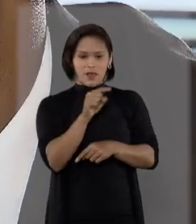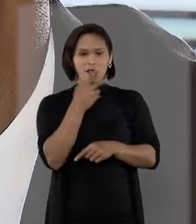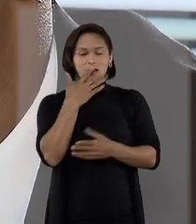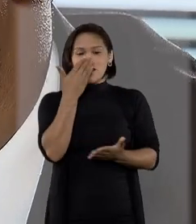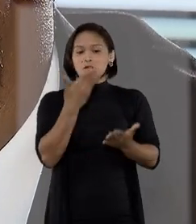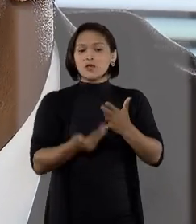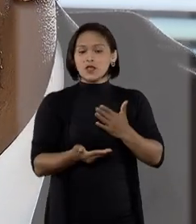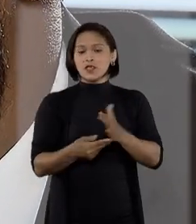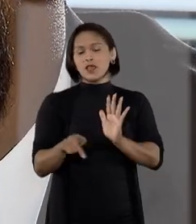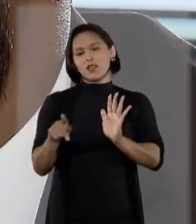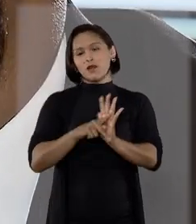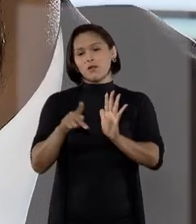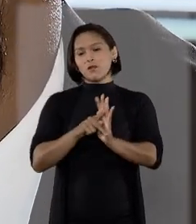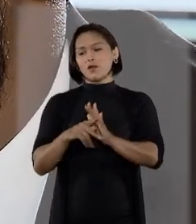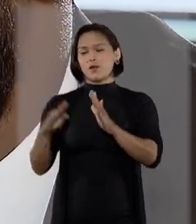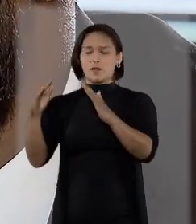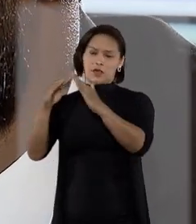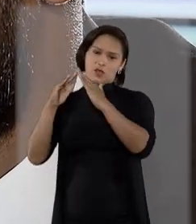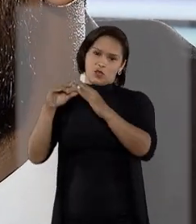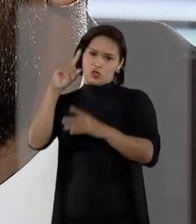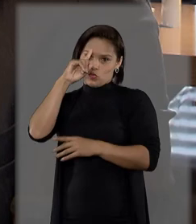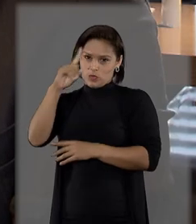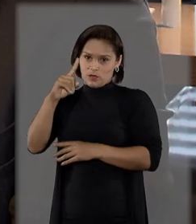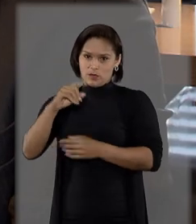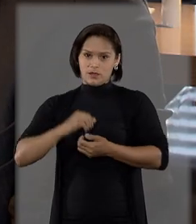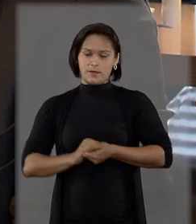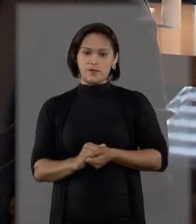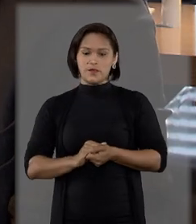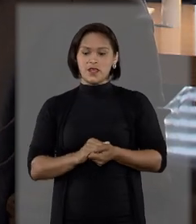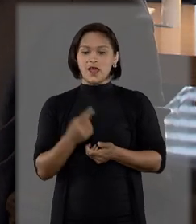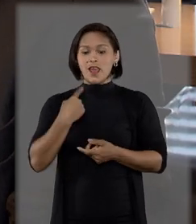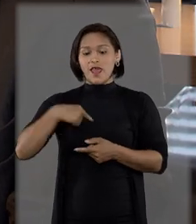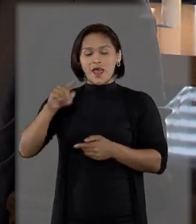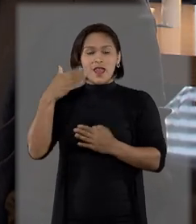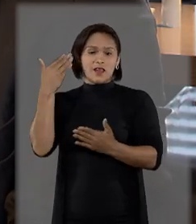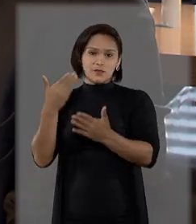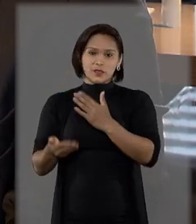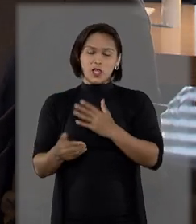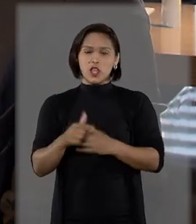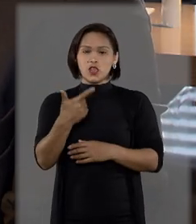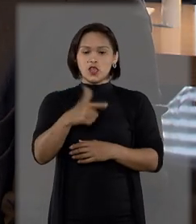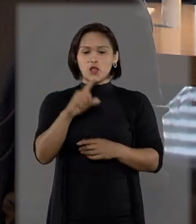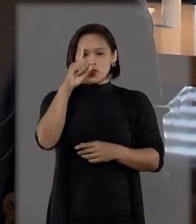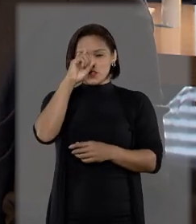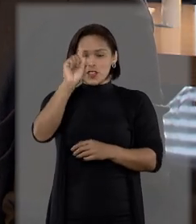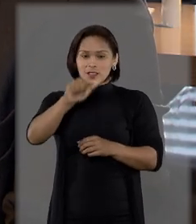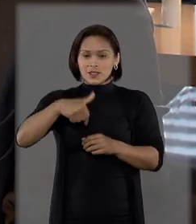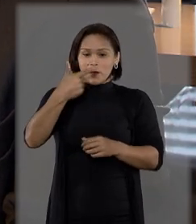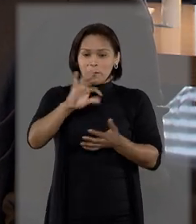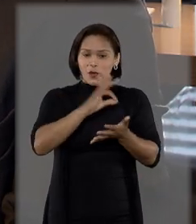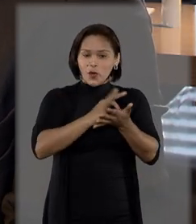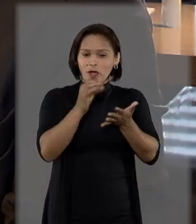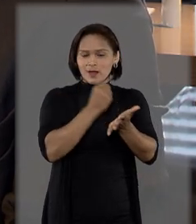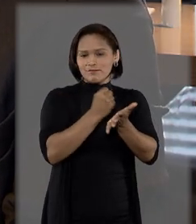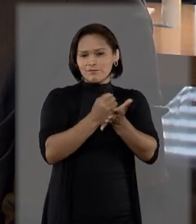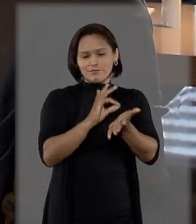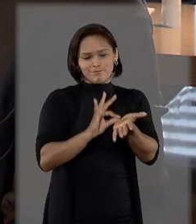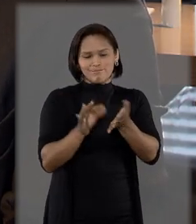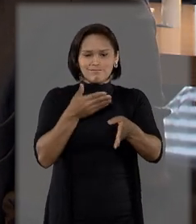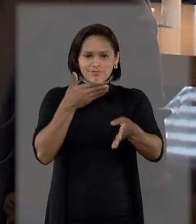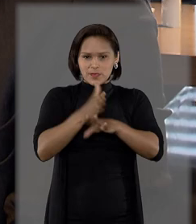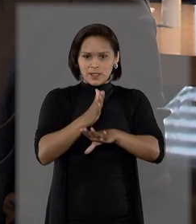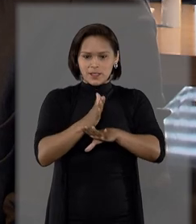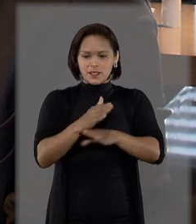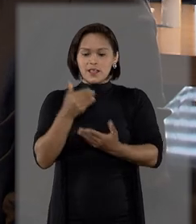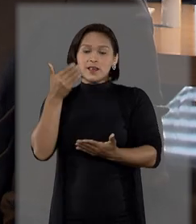desistência foi por parte da proprietária do imóvel. A desistência dela se deu dois dias depois que a gente havia assinado o contrato.